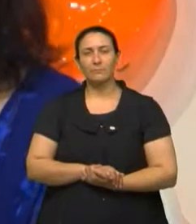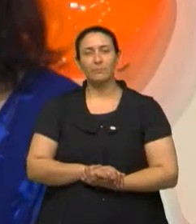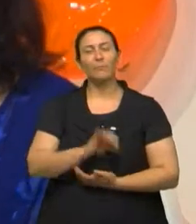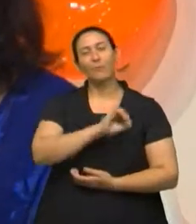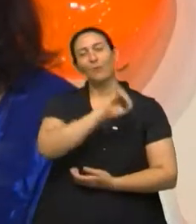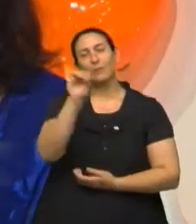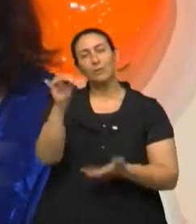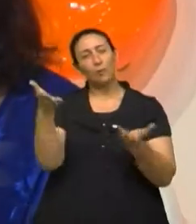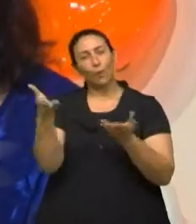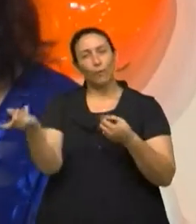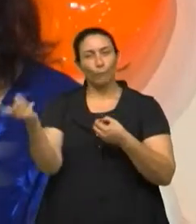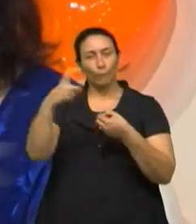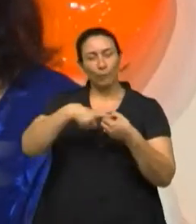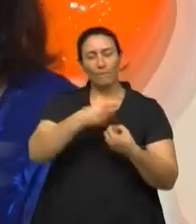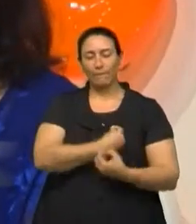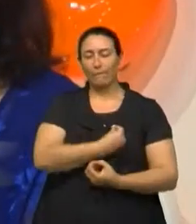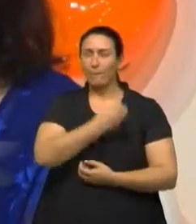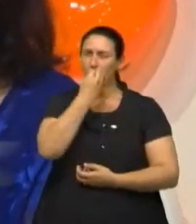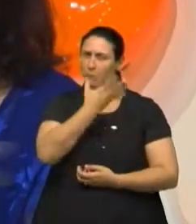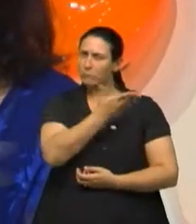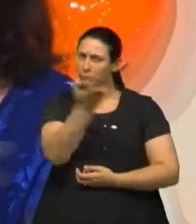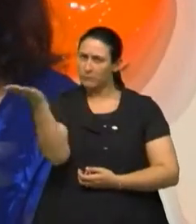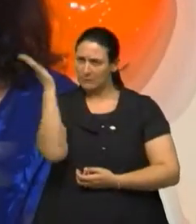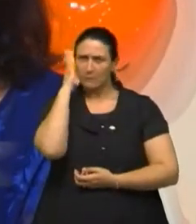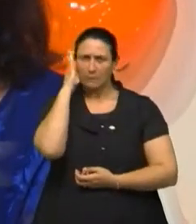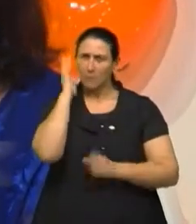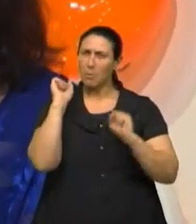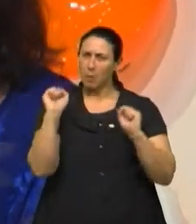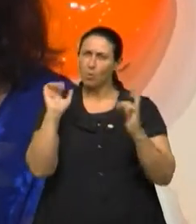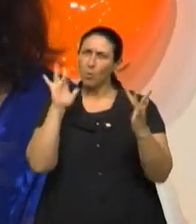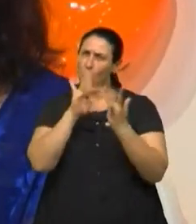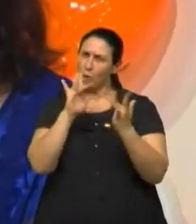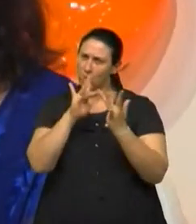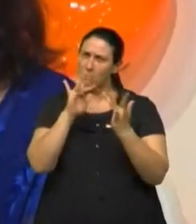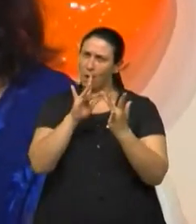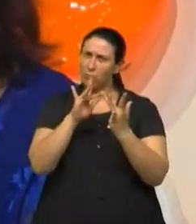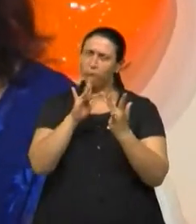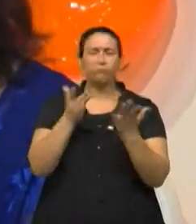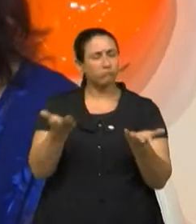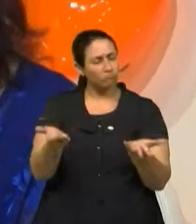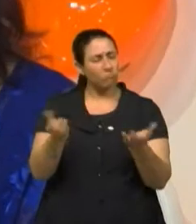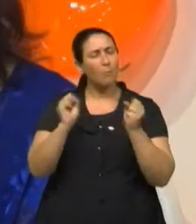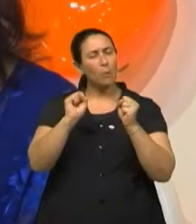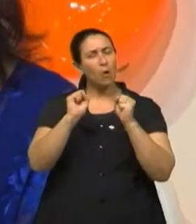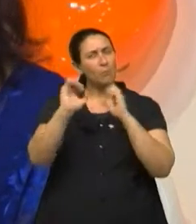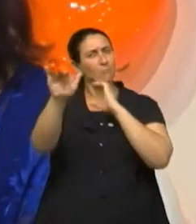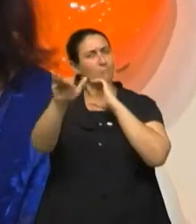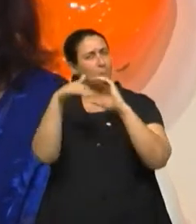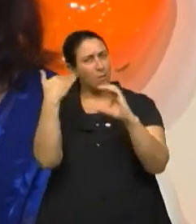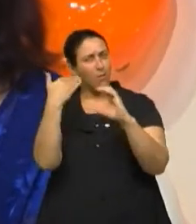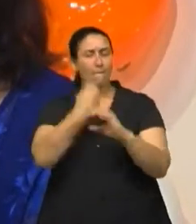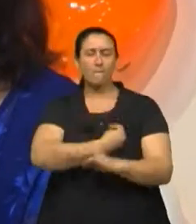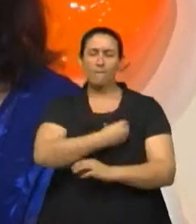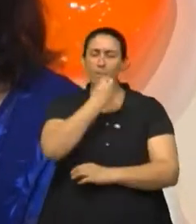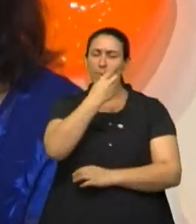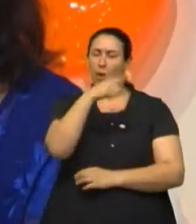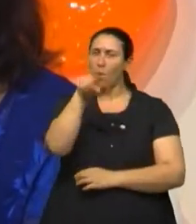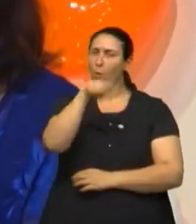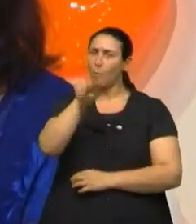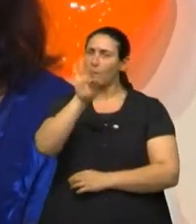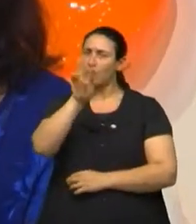Estamos de volta com o nosso Viva Bem e você sabe que pode ter uma conexão direta com a gente através do nosso e-mail vivabem